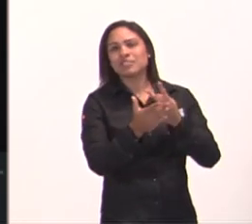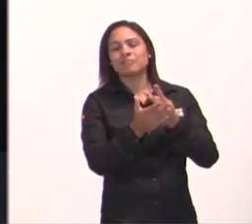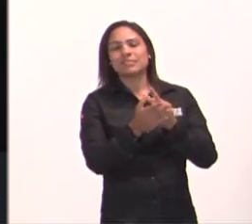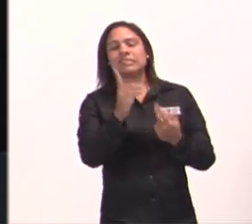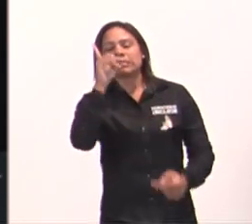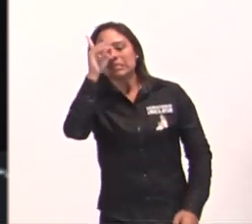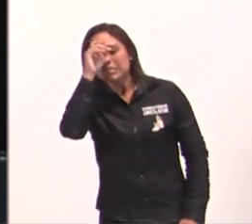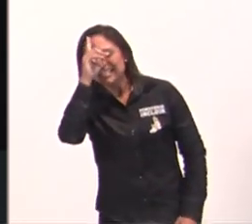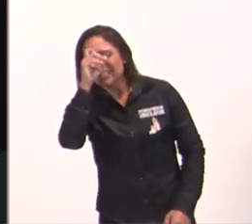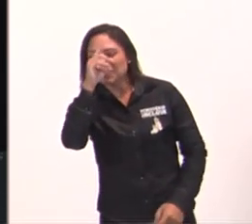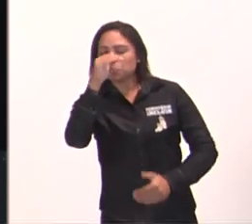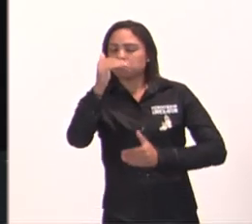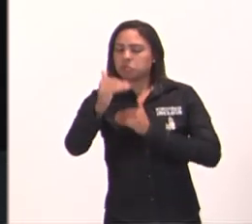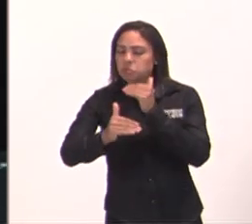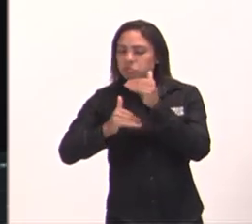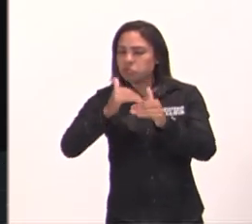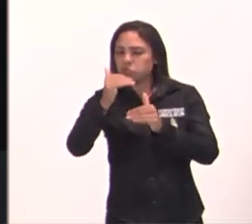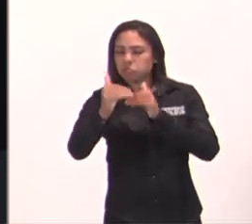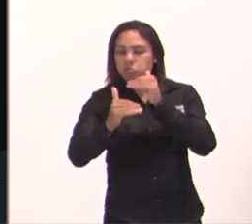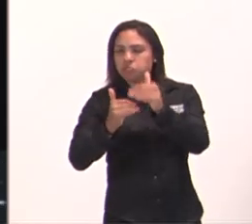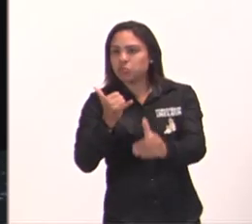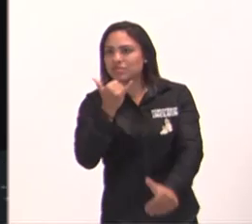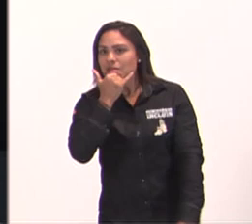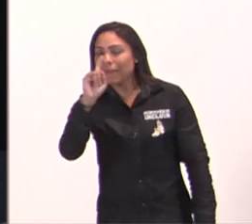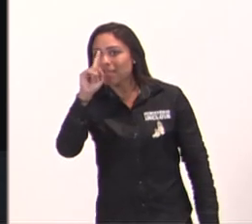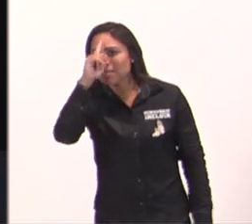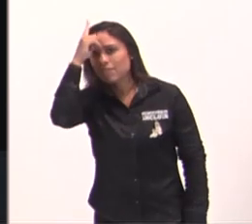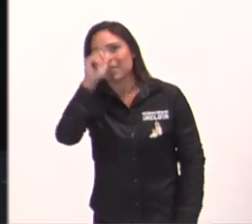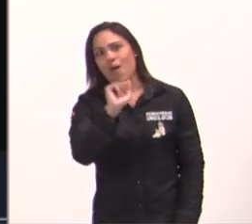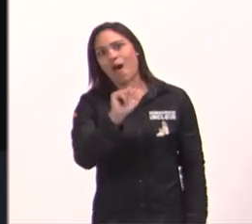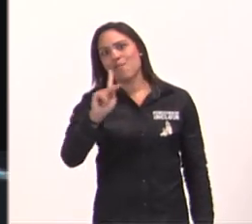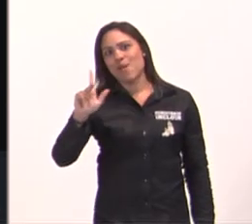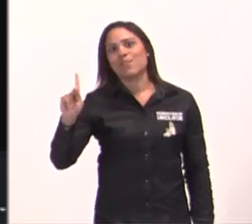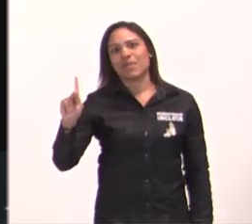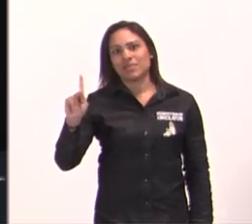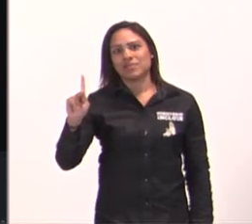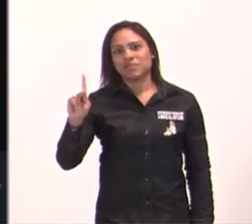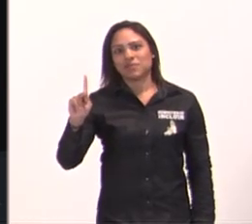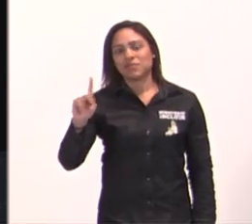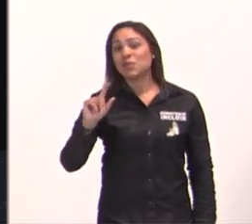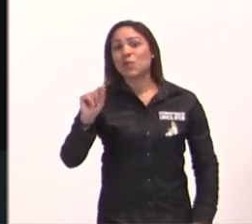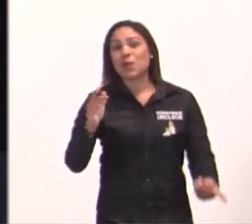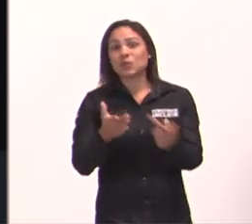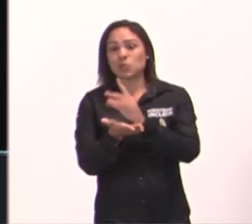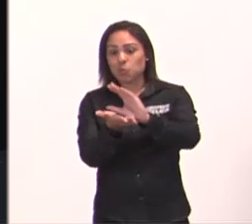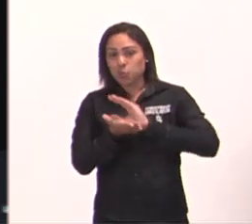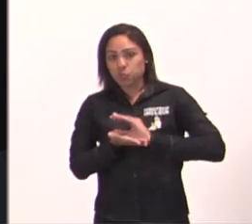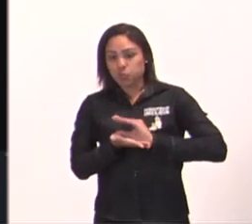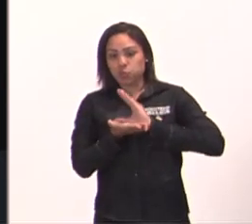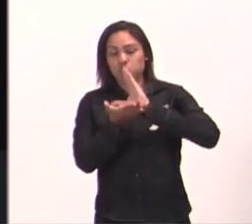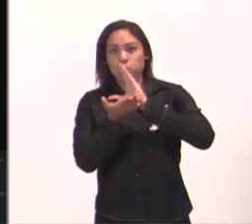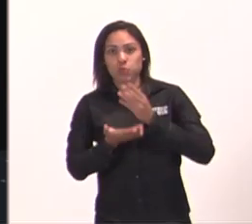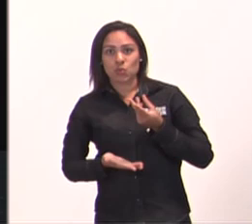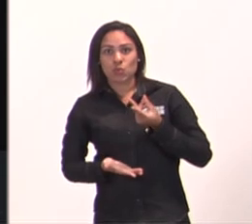naquela dificuldade tiveram uma ideia de um aplicativo, para suprir aquela dificuldade, e aquele aplicativo abençoou milhões de pessoas no mundo,